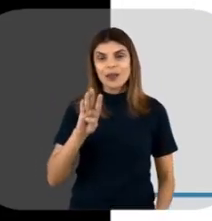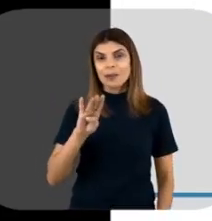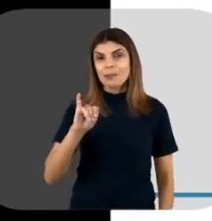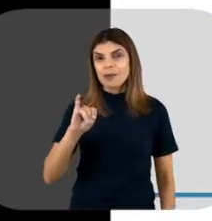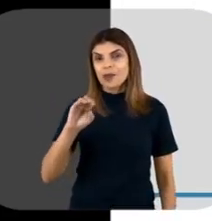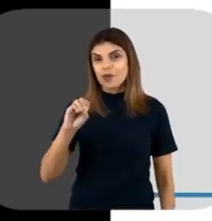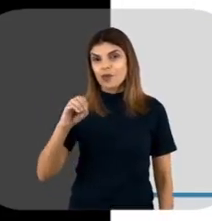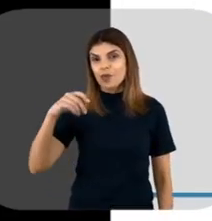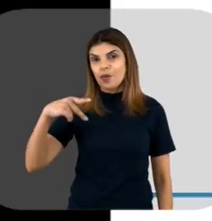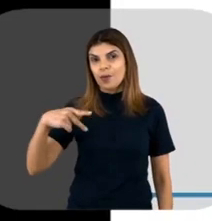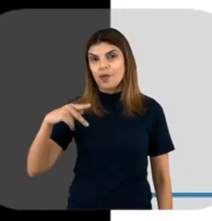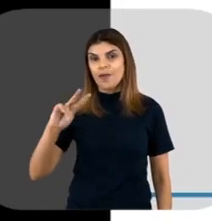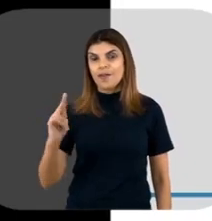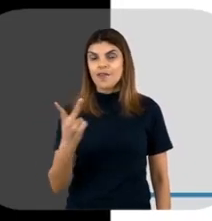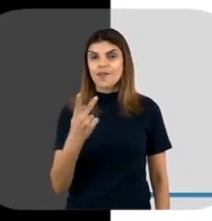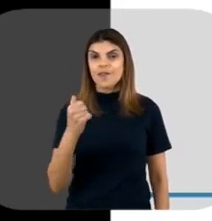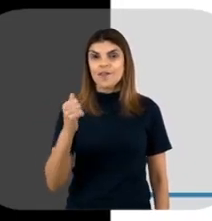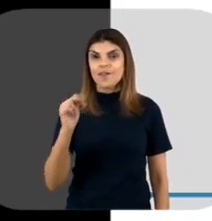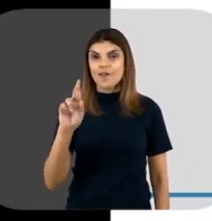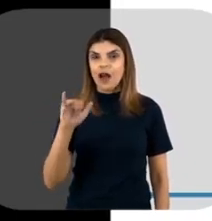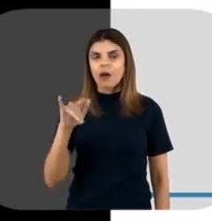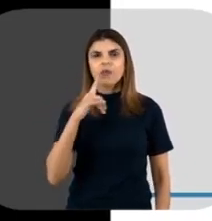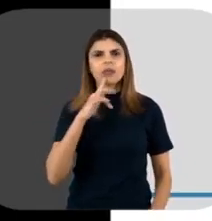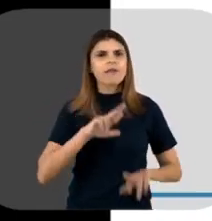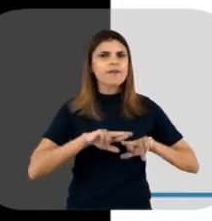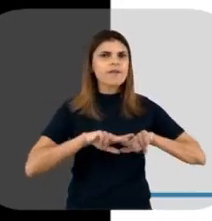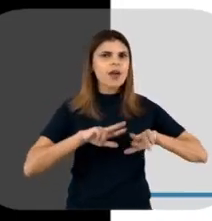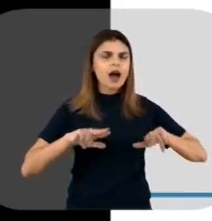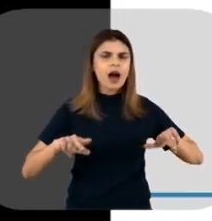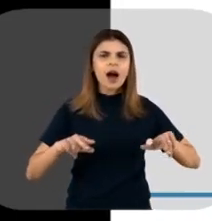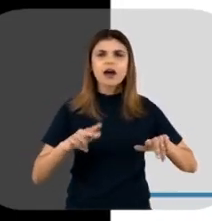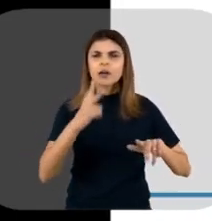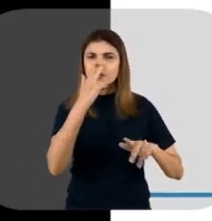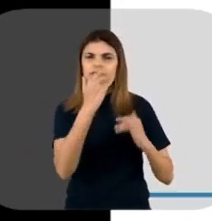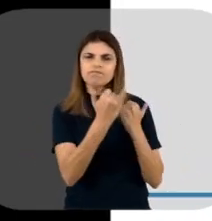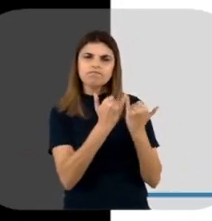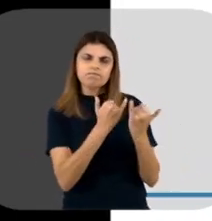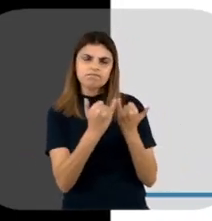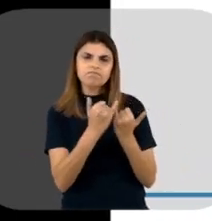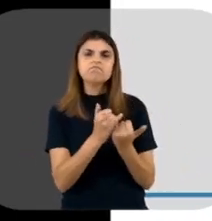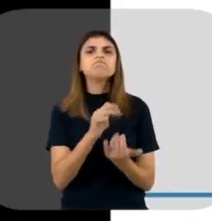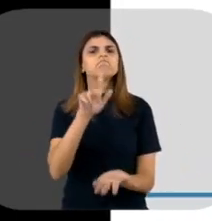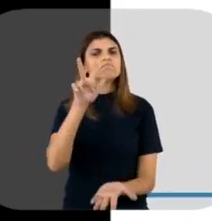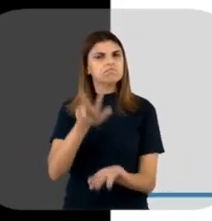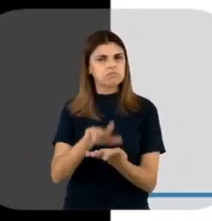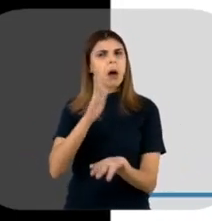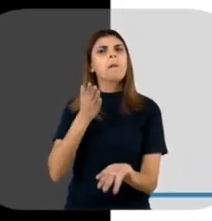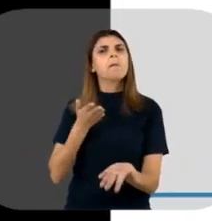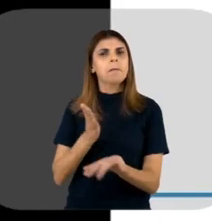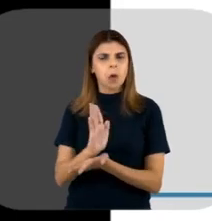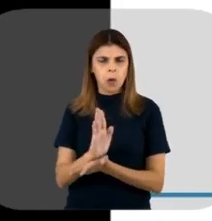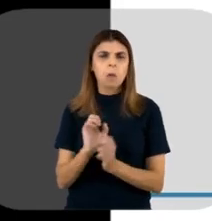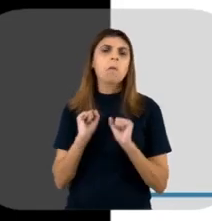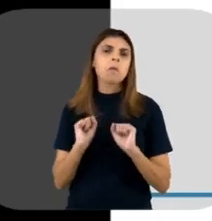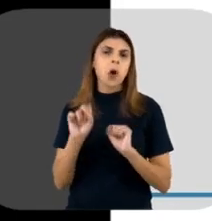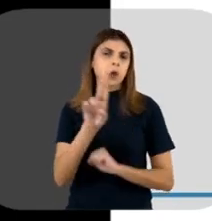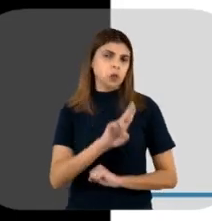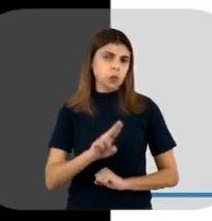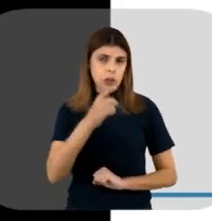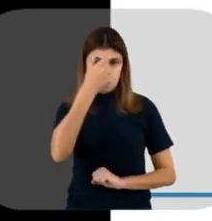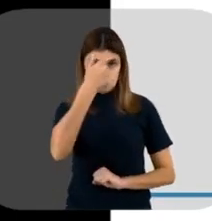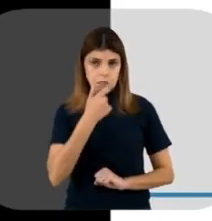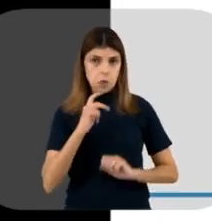da Biofarma, ele fala uma série de biosimilares que foram aprovados para uso, né? No humano.